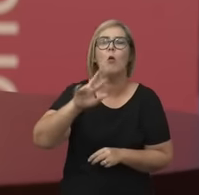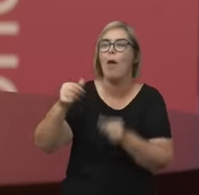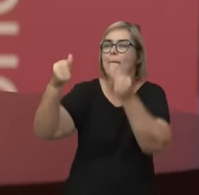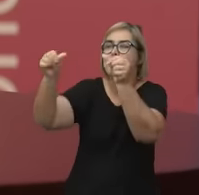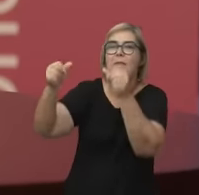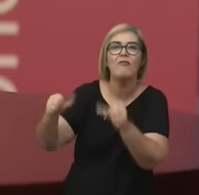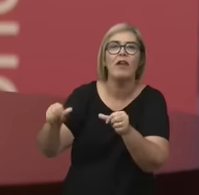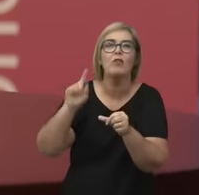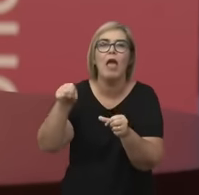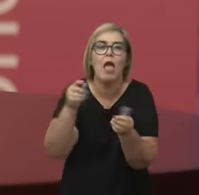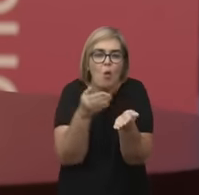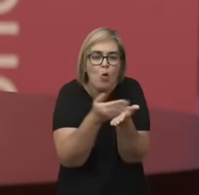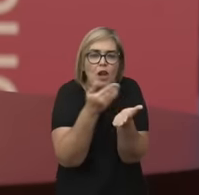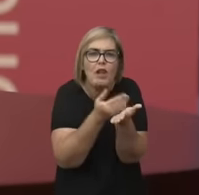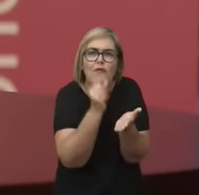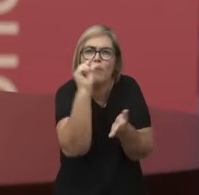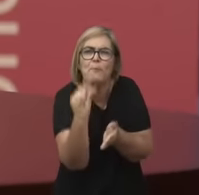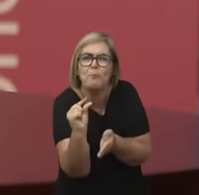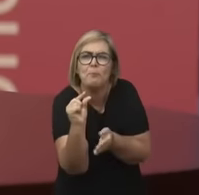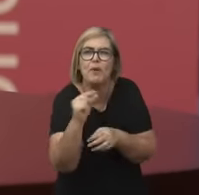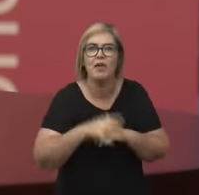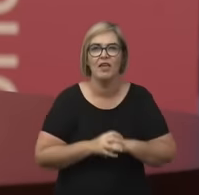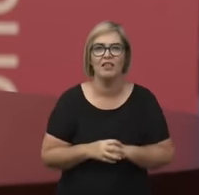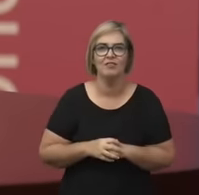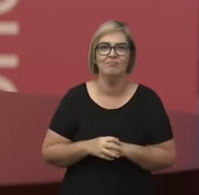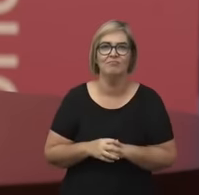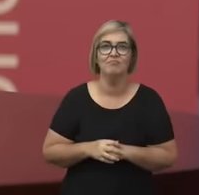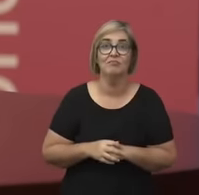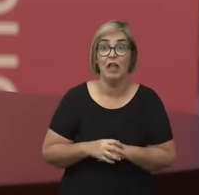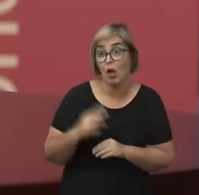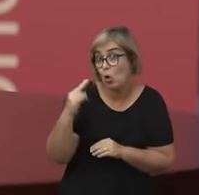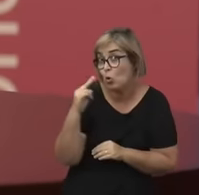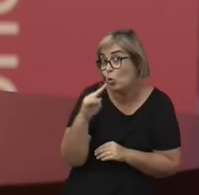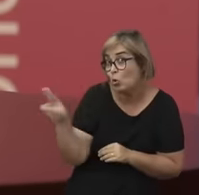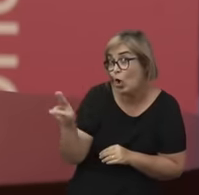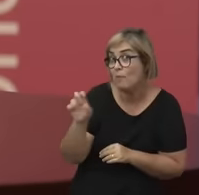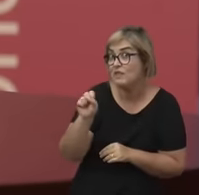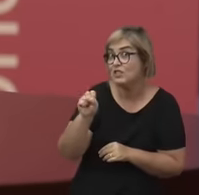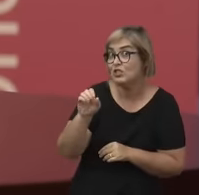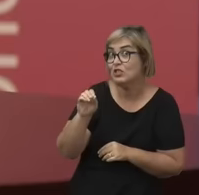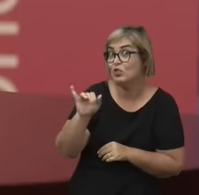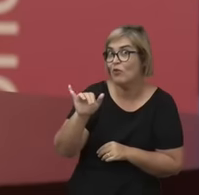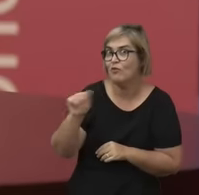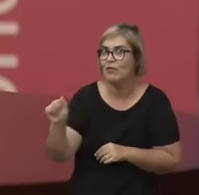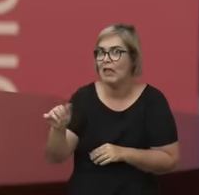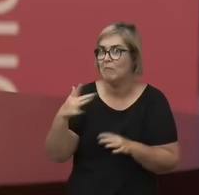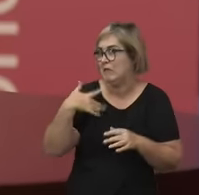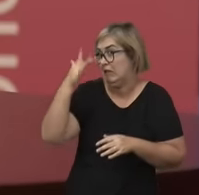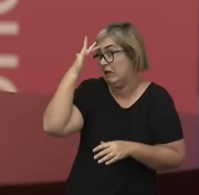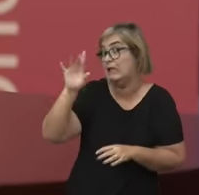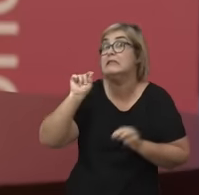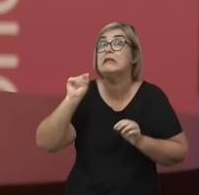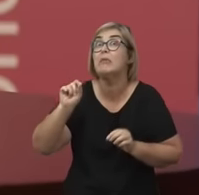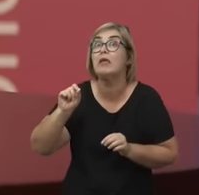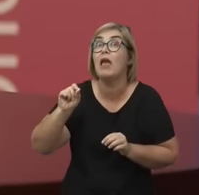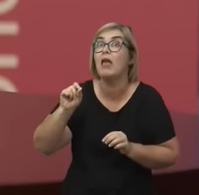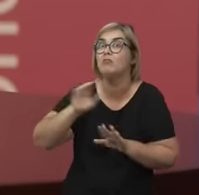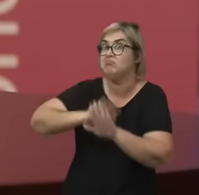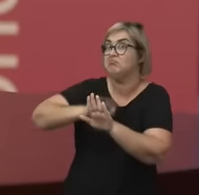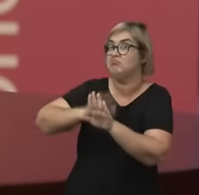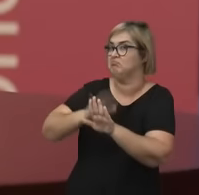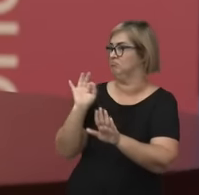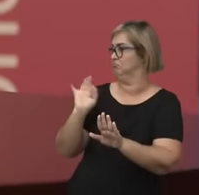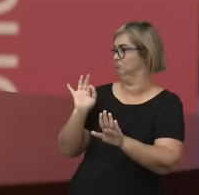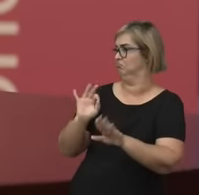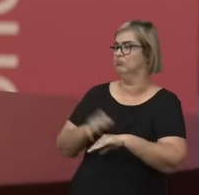central de uma autora anônima chamada Sofia. Ninguém sabe quem ela é, depois eu falo um pouco mais sobre isso. Mas ela diz, assim, nessa